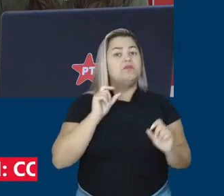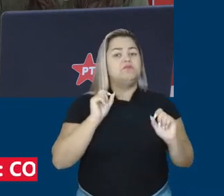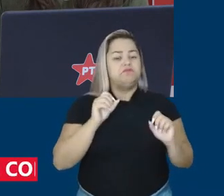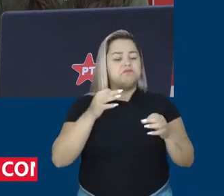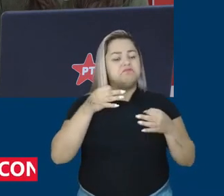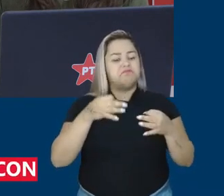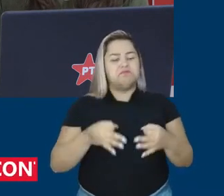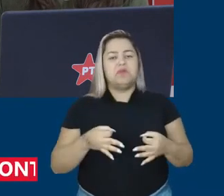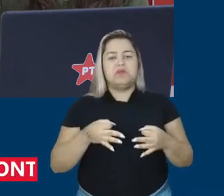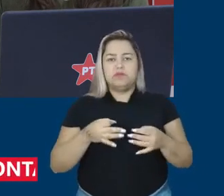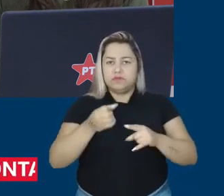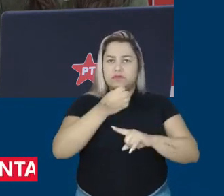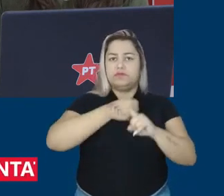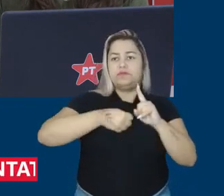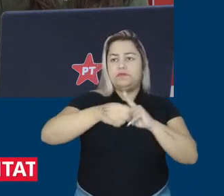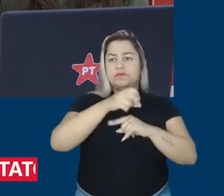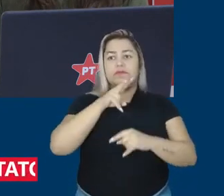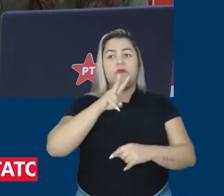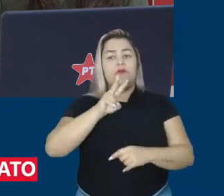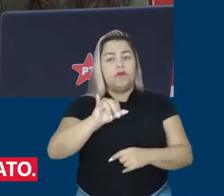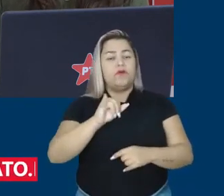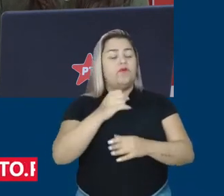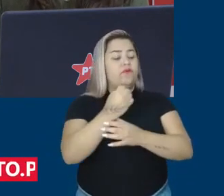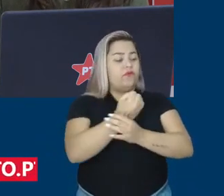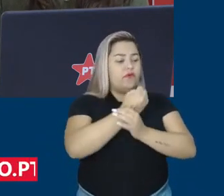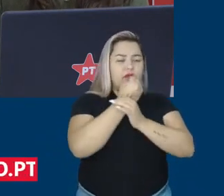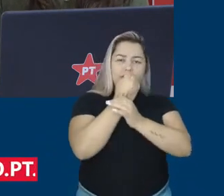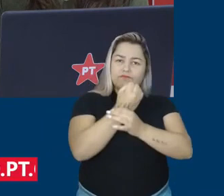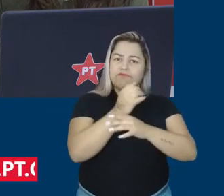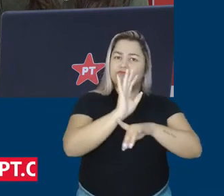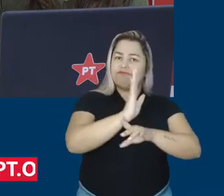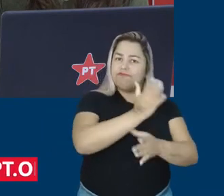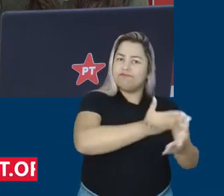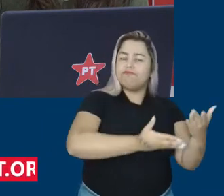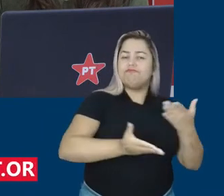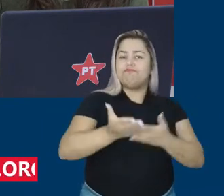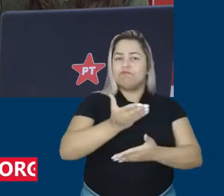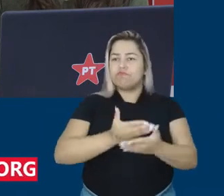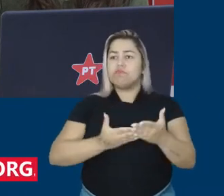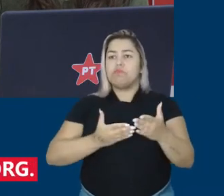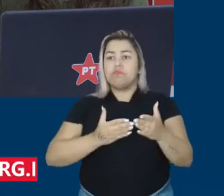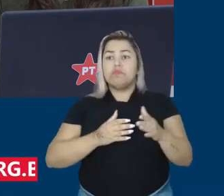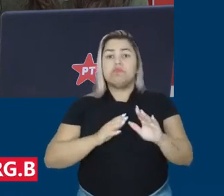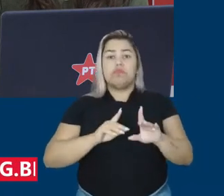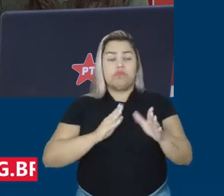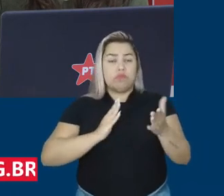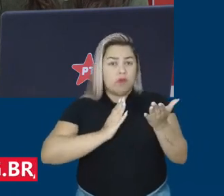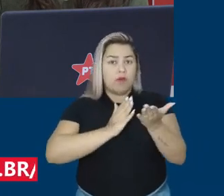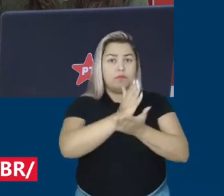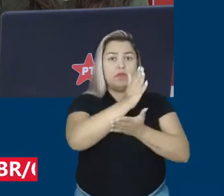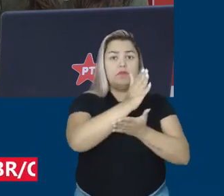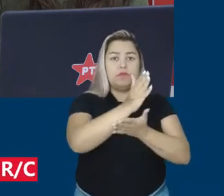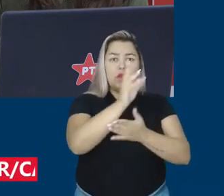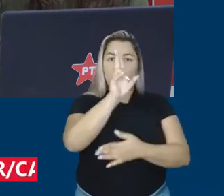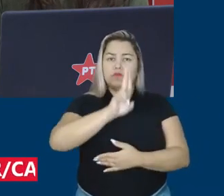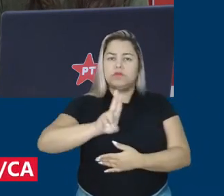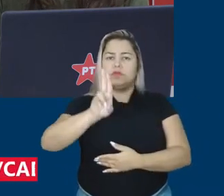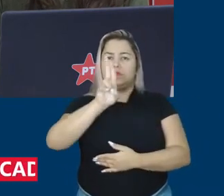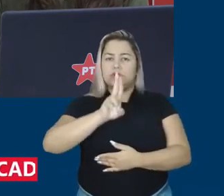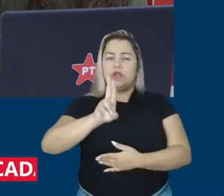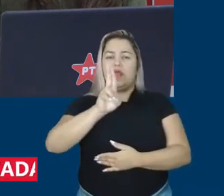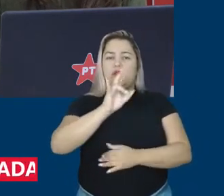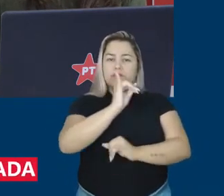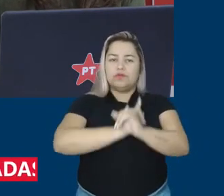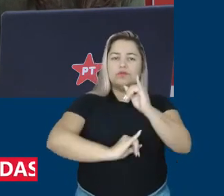certeza que a sociedade vai nos apoiar, e nós vamos aprovar, sim, uma regulação para o povo poder usar a internet com segurança.